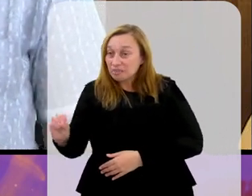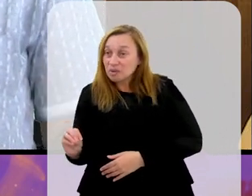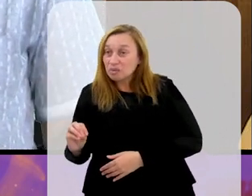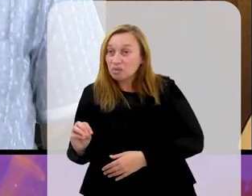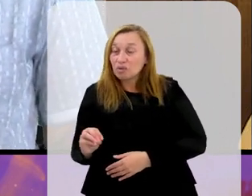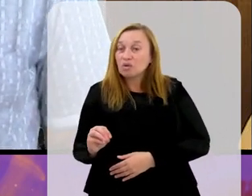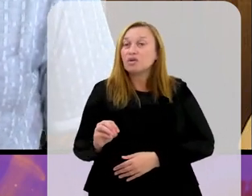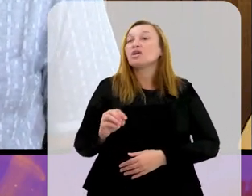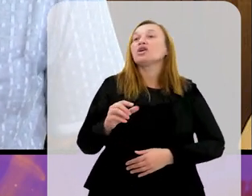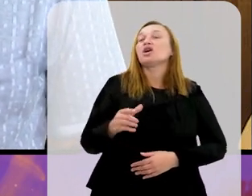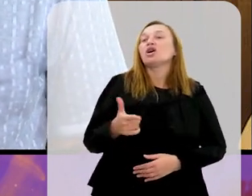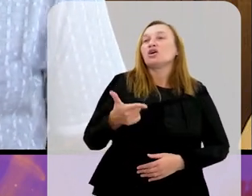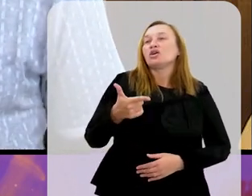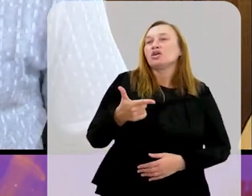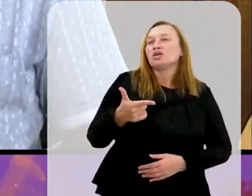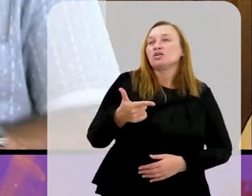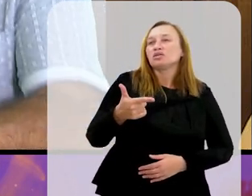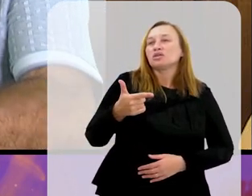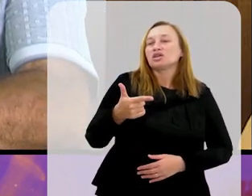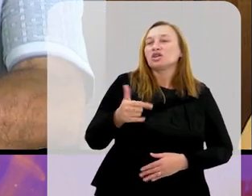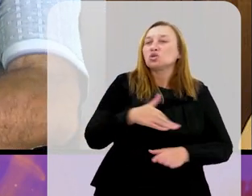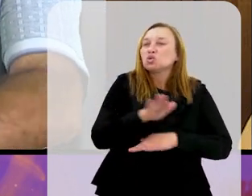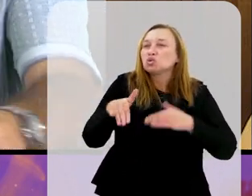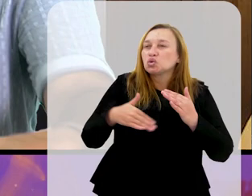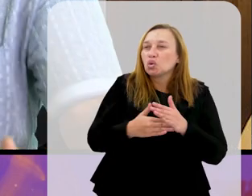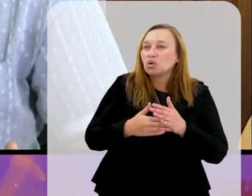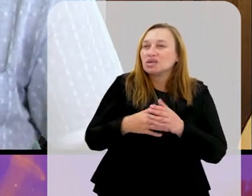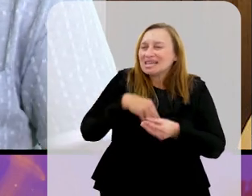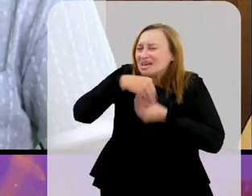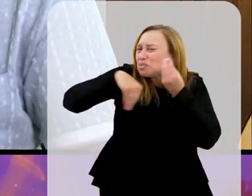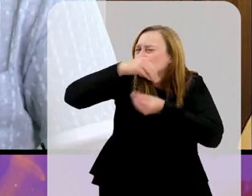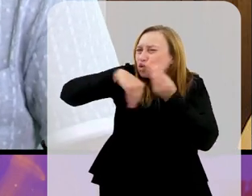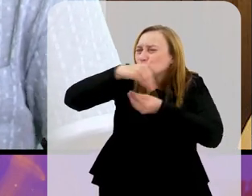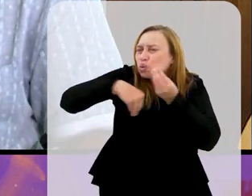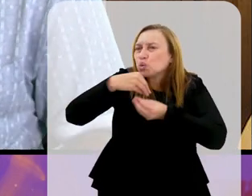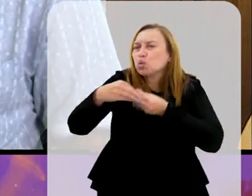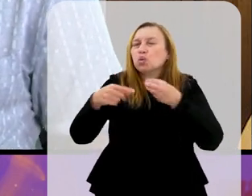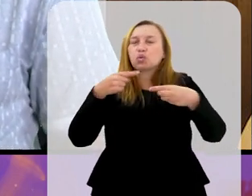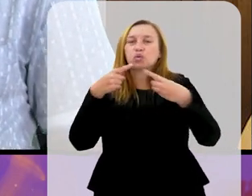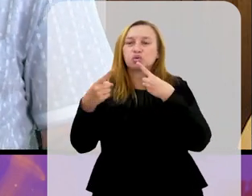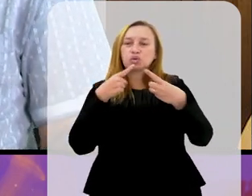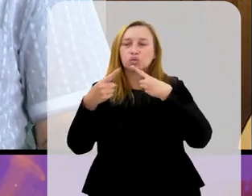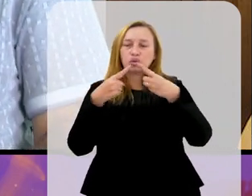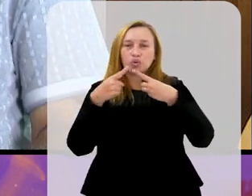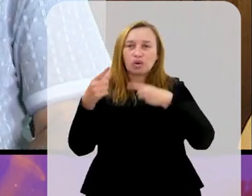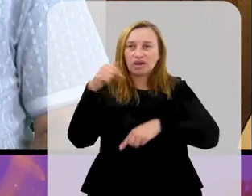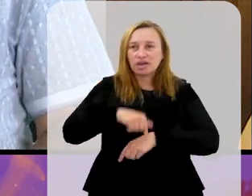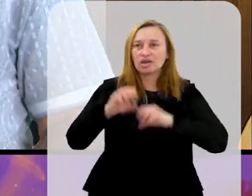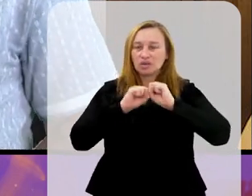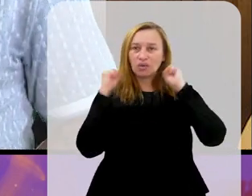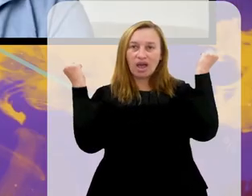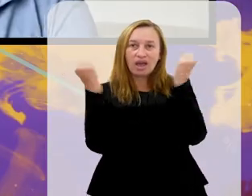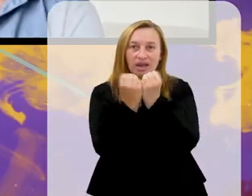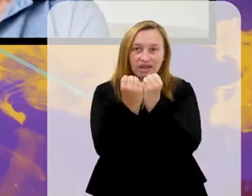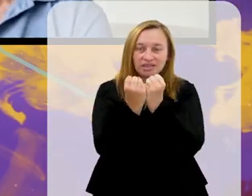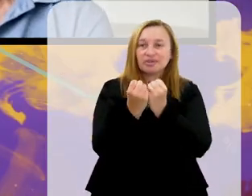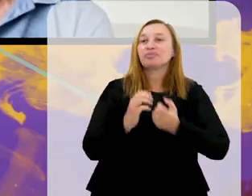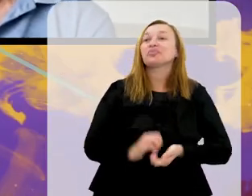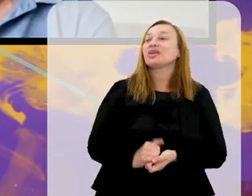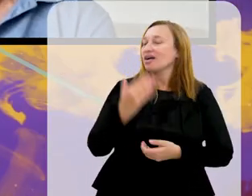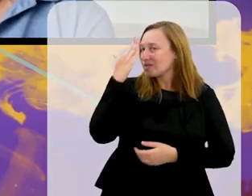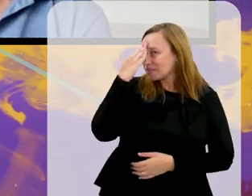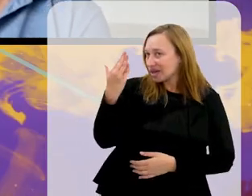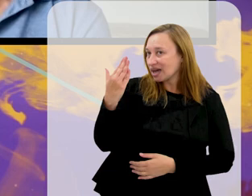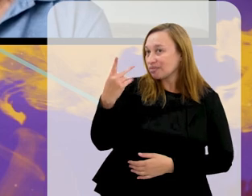-23. Não vai jogar a Olimpíada da França. Enfim, toda essa salada debatemos aqui no Arena Esportiva. Geraldo,